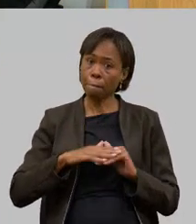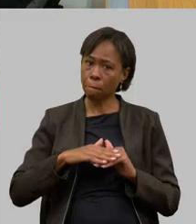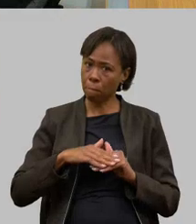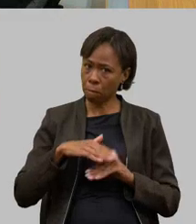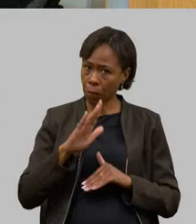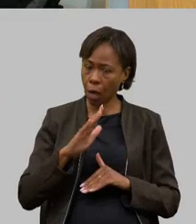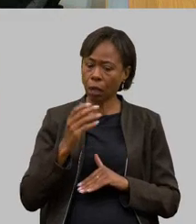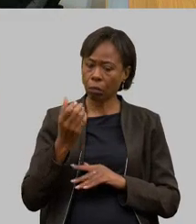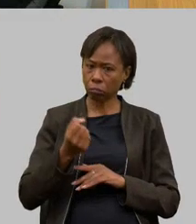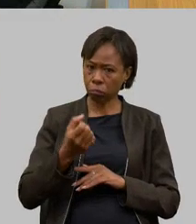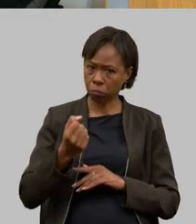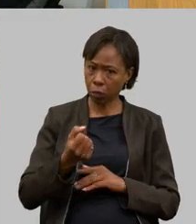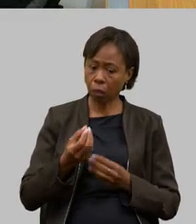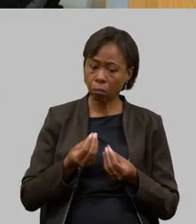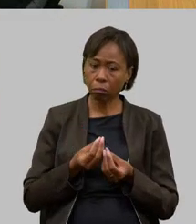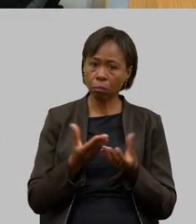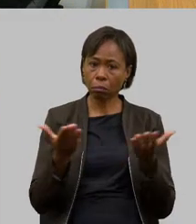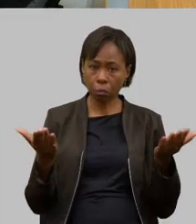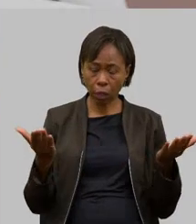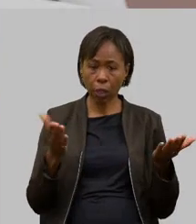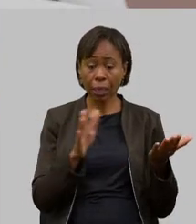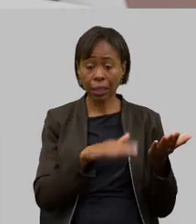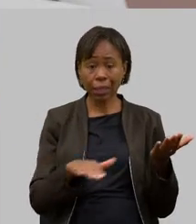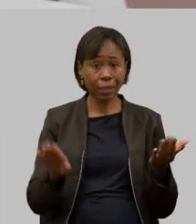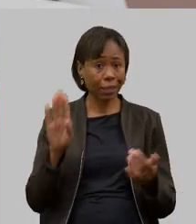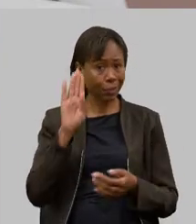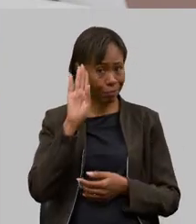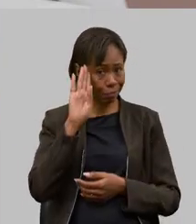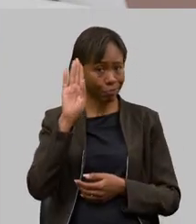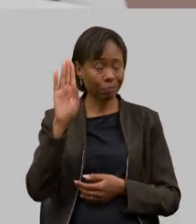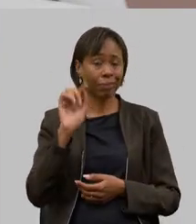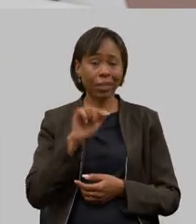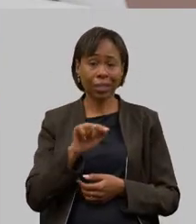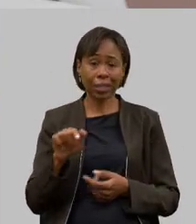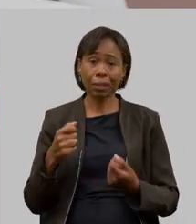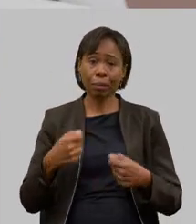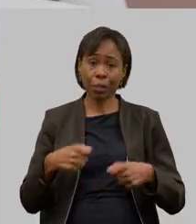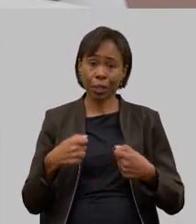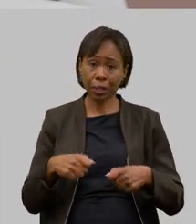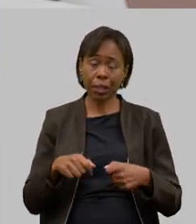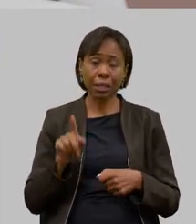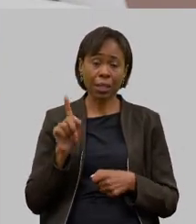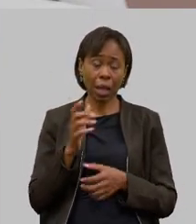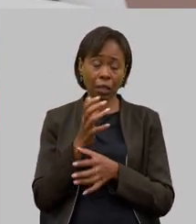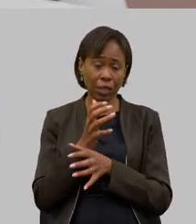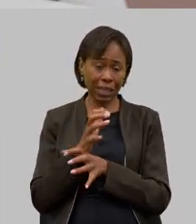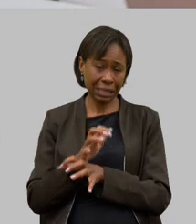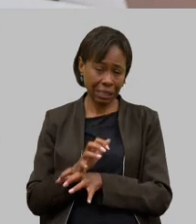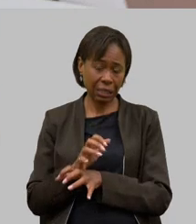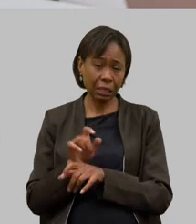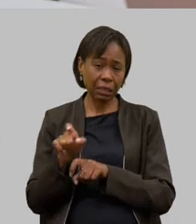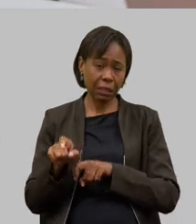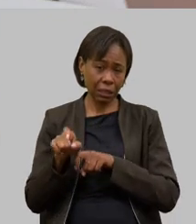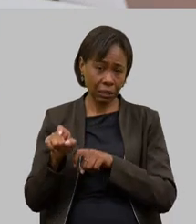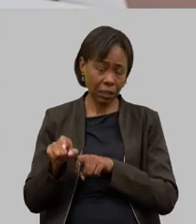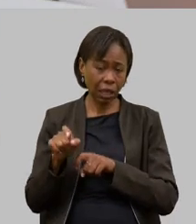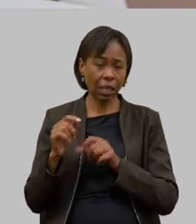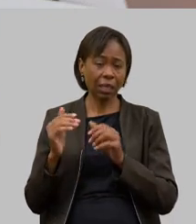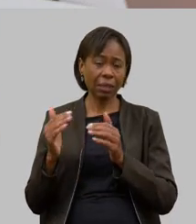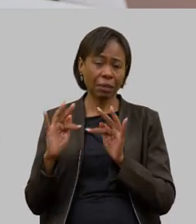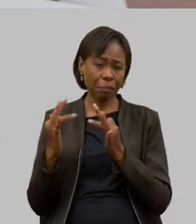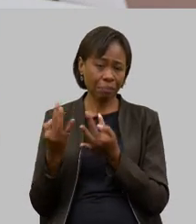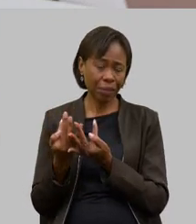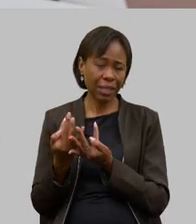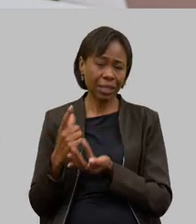consumido e principalmente para esse público que precisa principalmente no semiárido mineiro as famílias que estão em vulnerabilidade